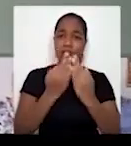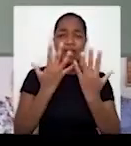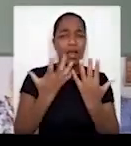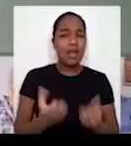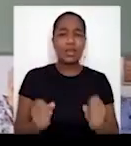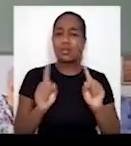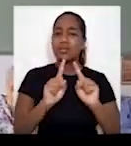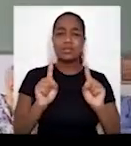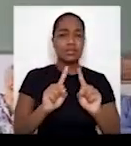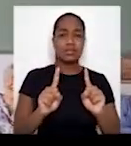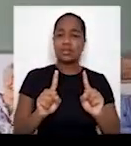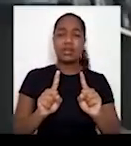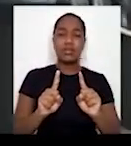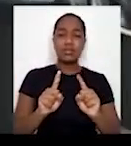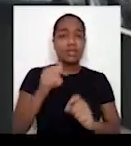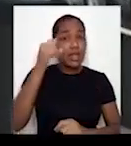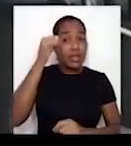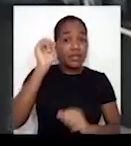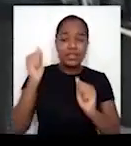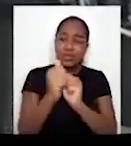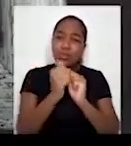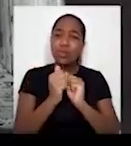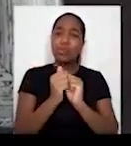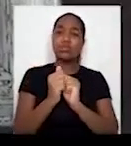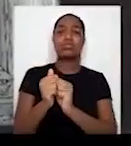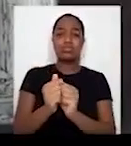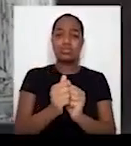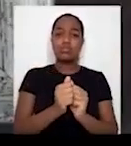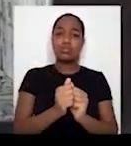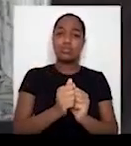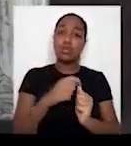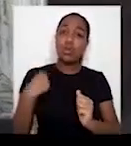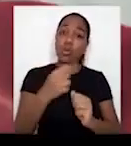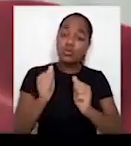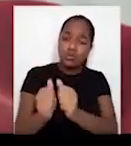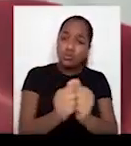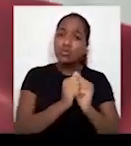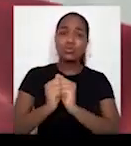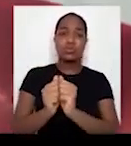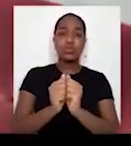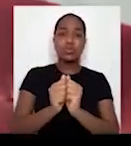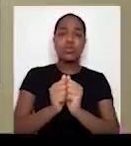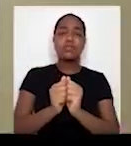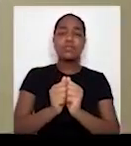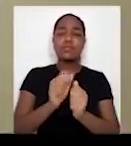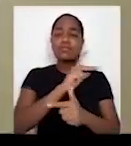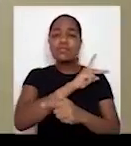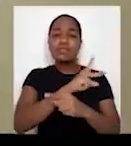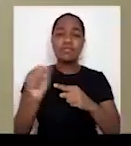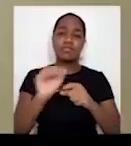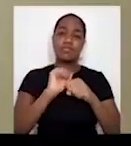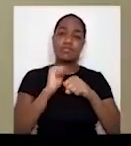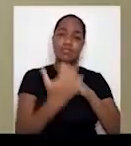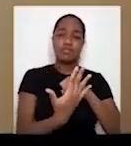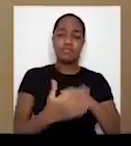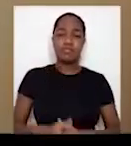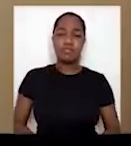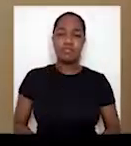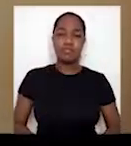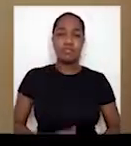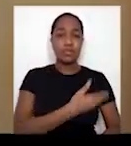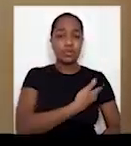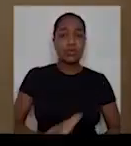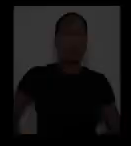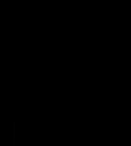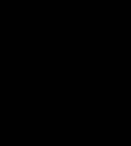Não deixe que o coronavírus tire alguém da sua família Evite aglomerações e faça a sua parte Para que juntos a gente possa